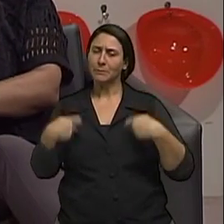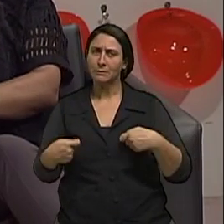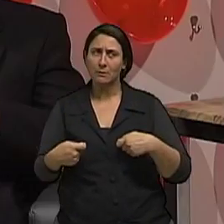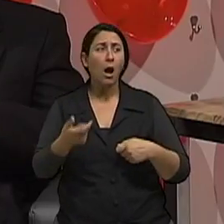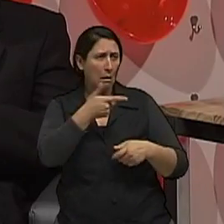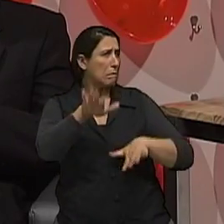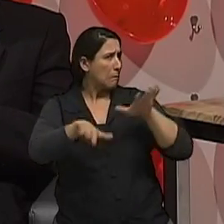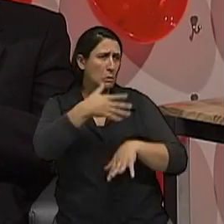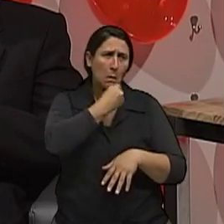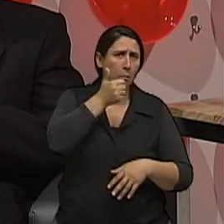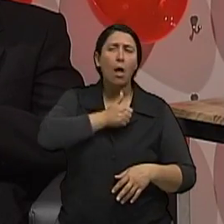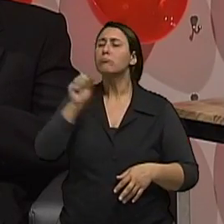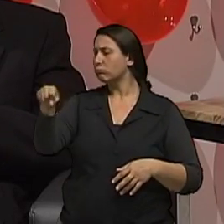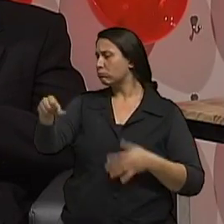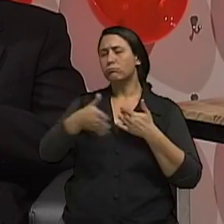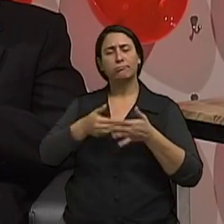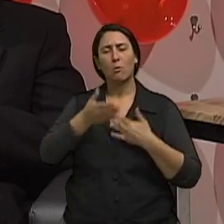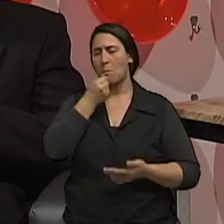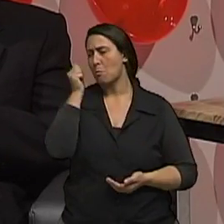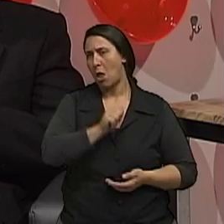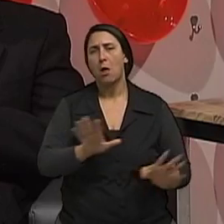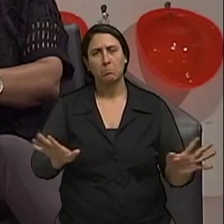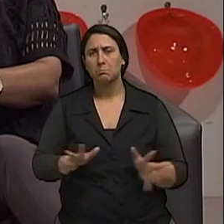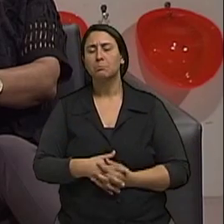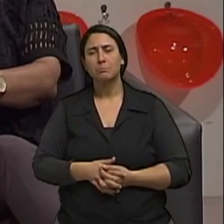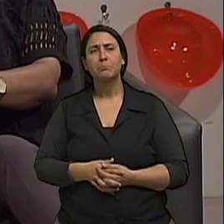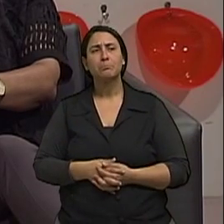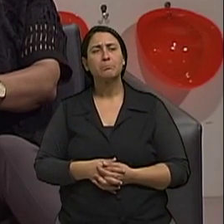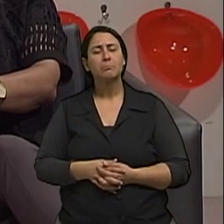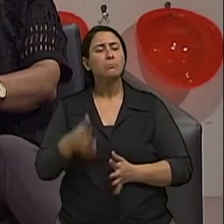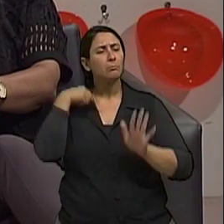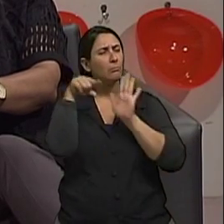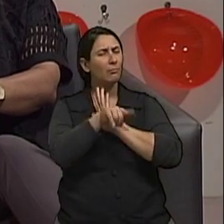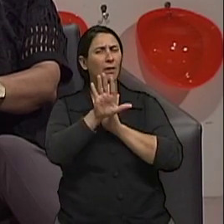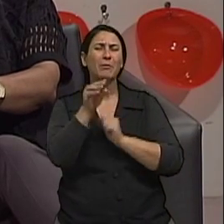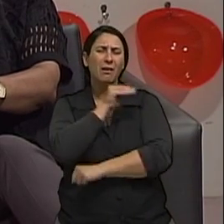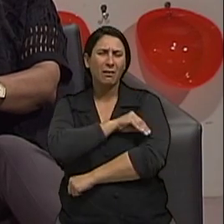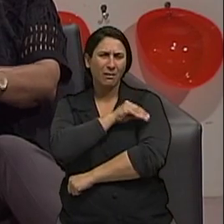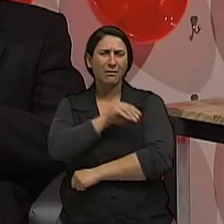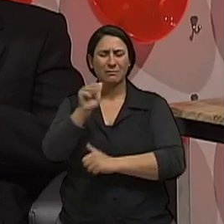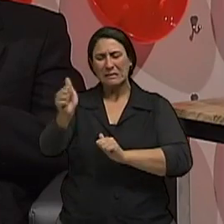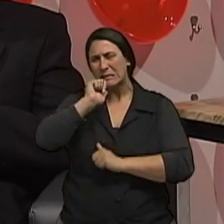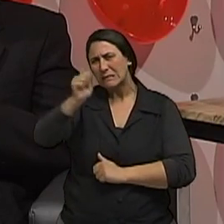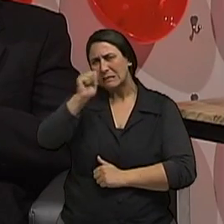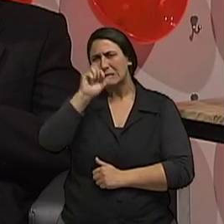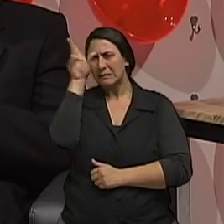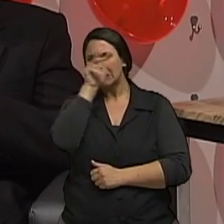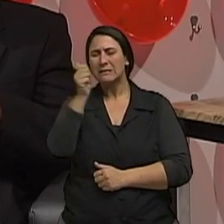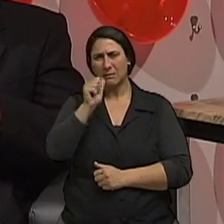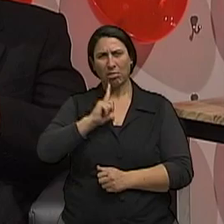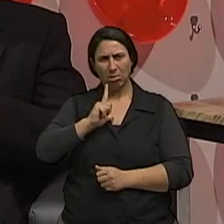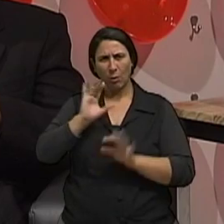homens ou mulheres, que abusaram do álcool. Homens e mulheres. Certo. Doutor, mas alcoolismo tem cura? Porque é uma doença. tem